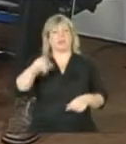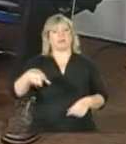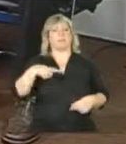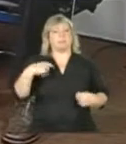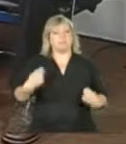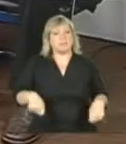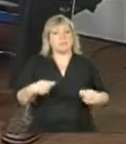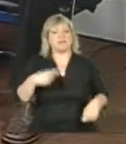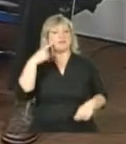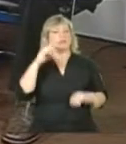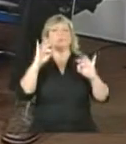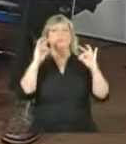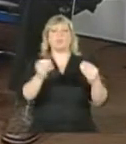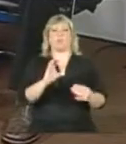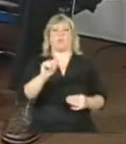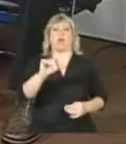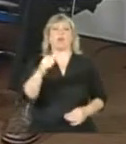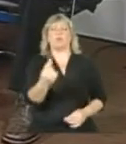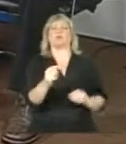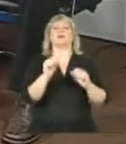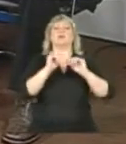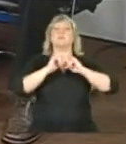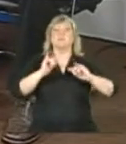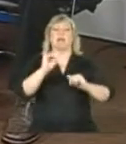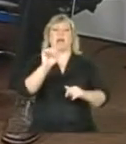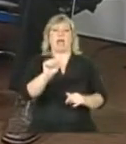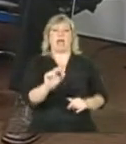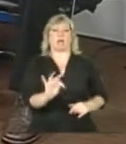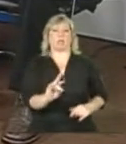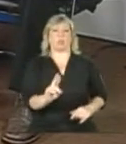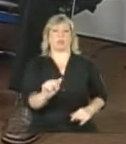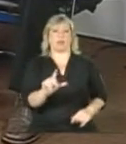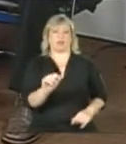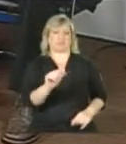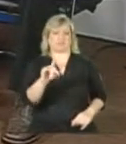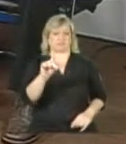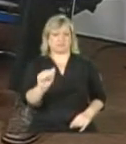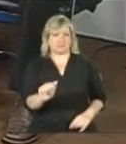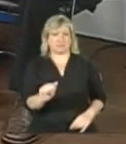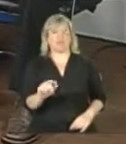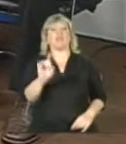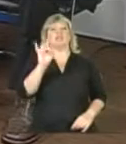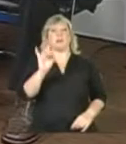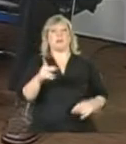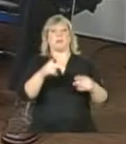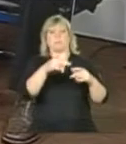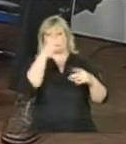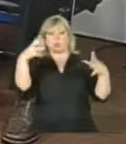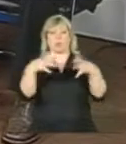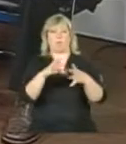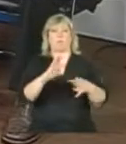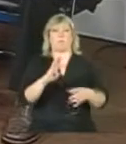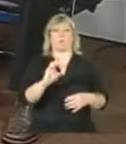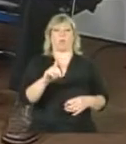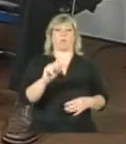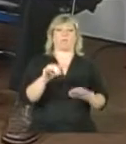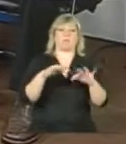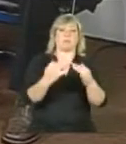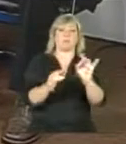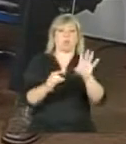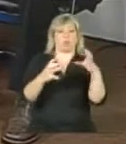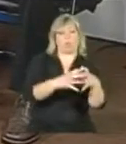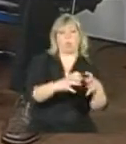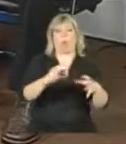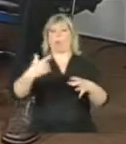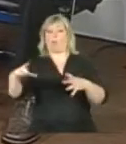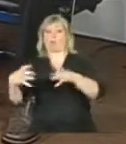cadastro único atualizada e não foque as suas ações somente nas famílias beneficiárias do programa Bolsa Família ou de qualquer outro programa